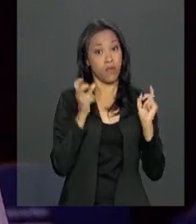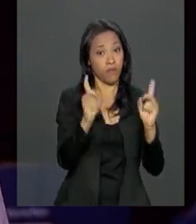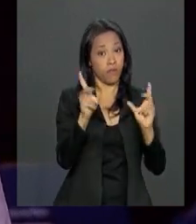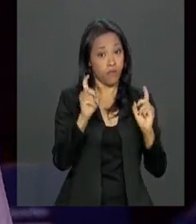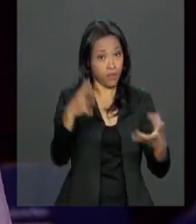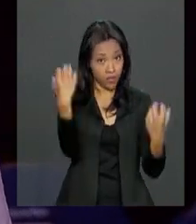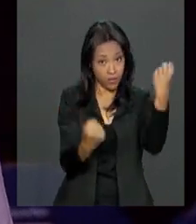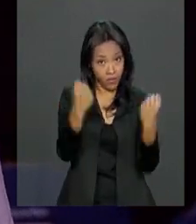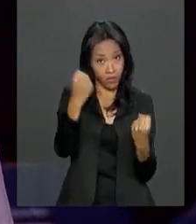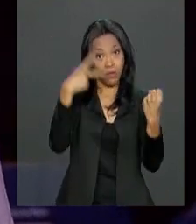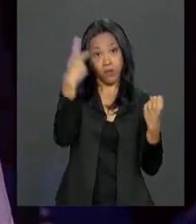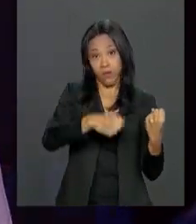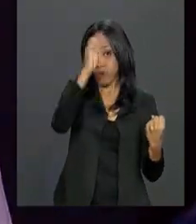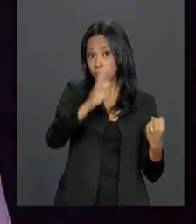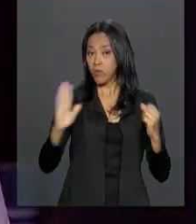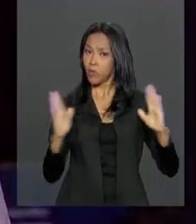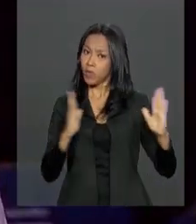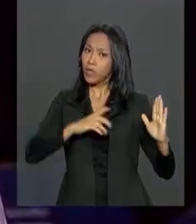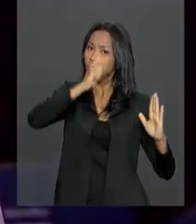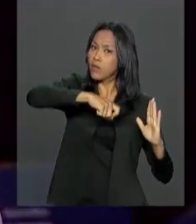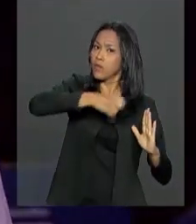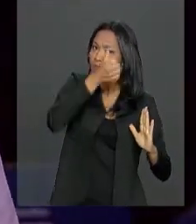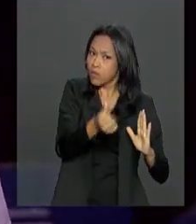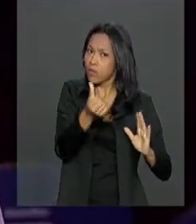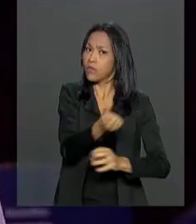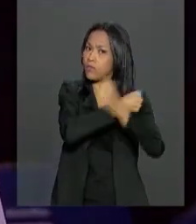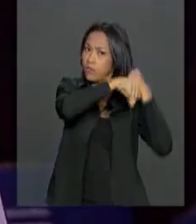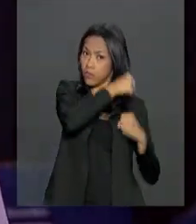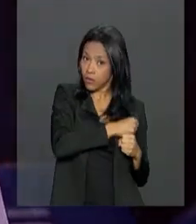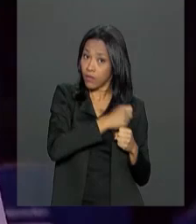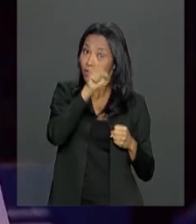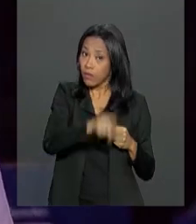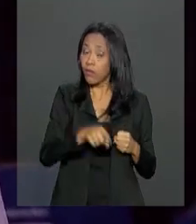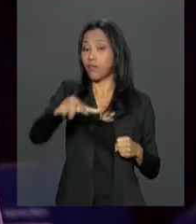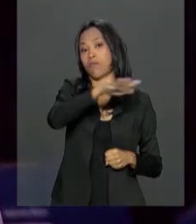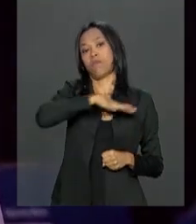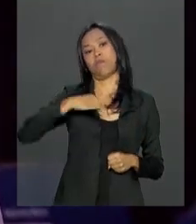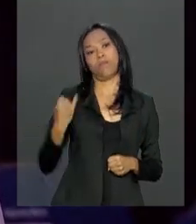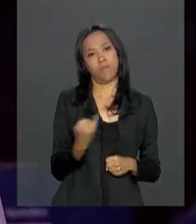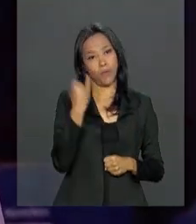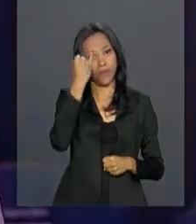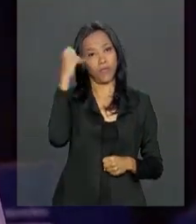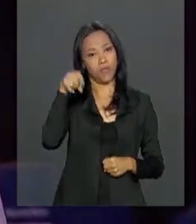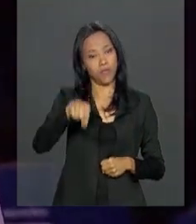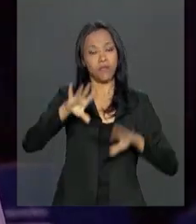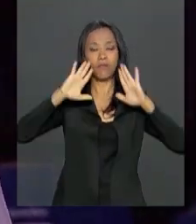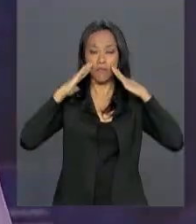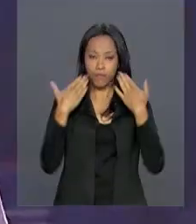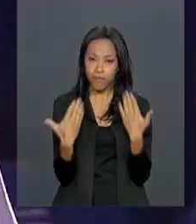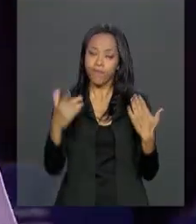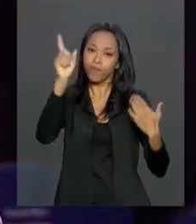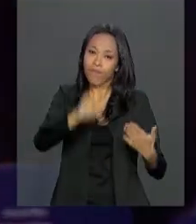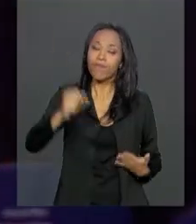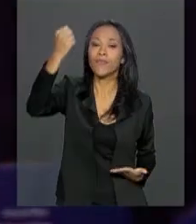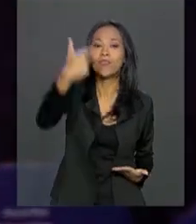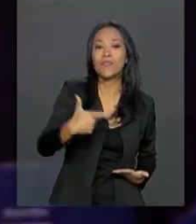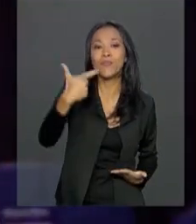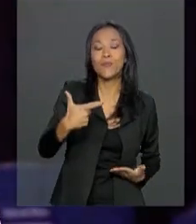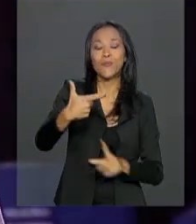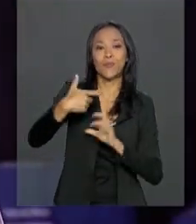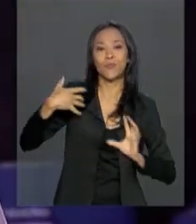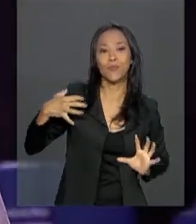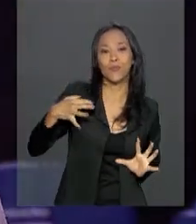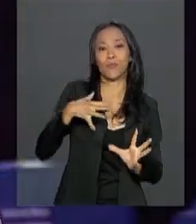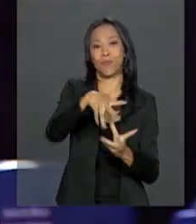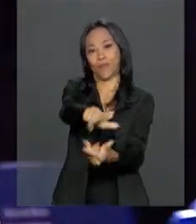no Brasil em relação aos seis primeiros meses do ano passado. Então, é um setor muito importante e essa exposição é considerada a segunda maior do mundo